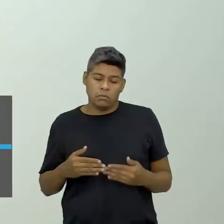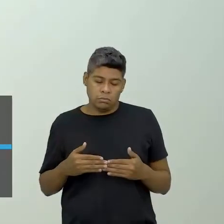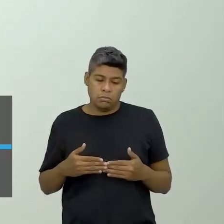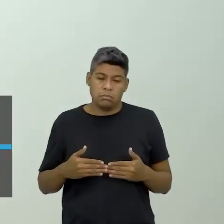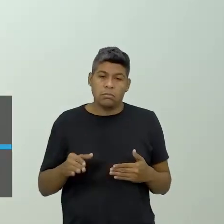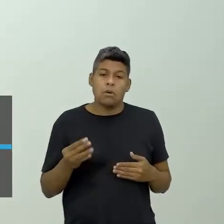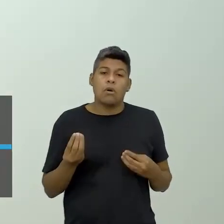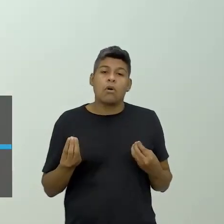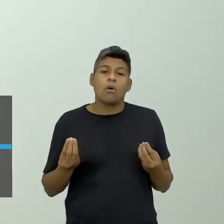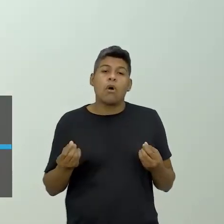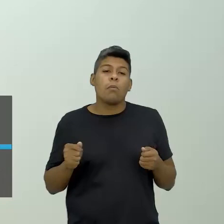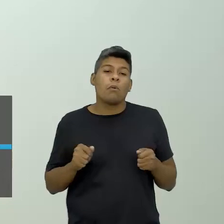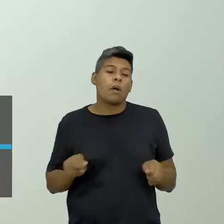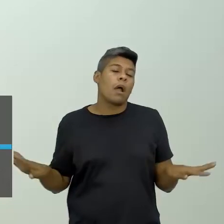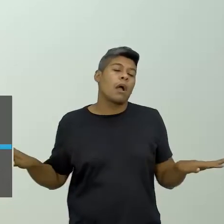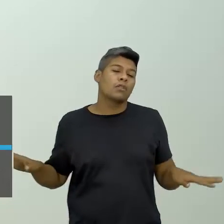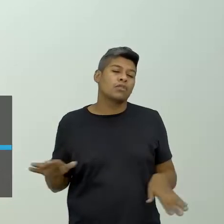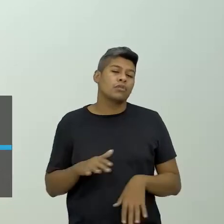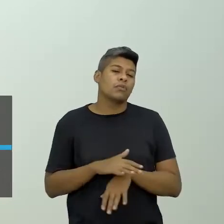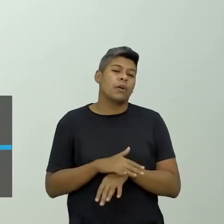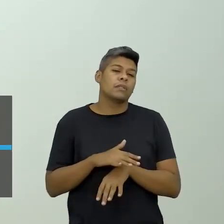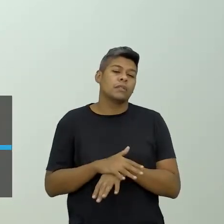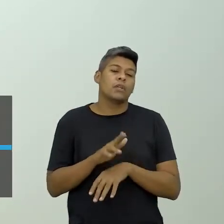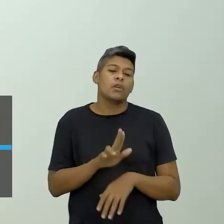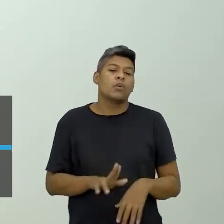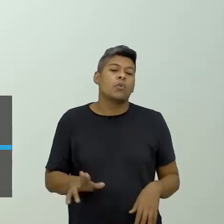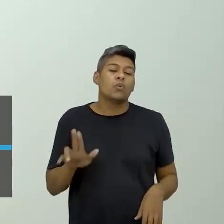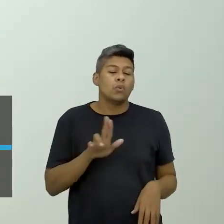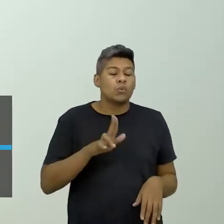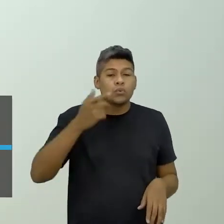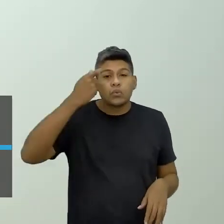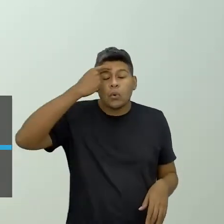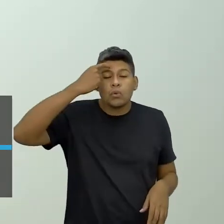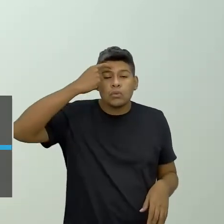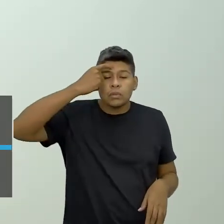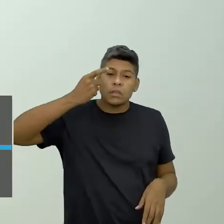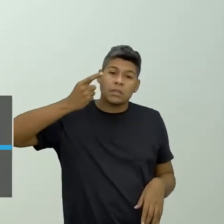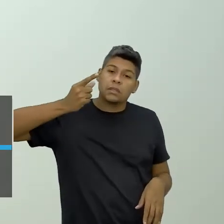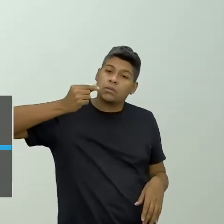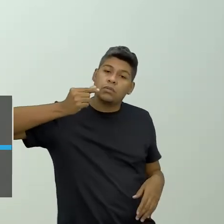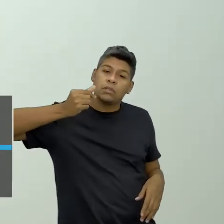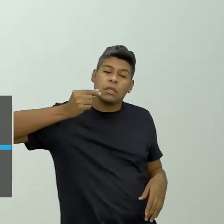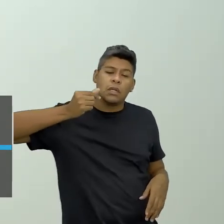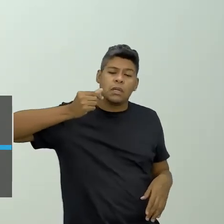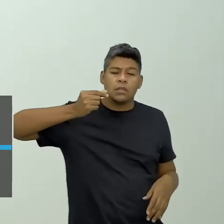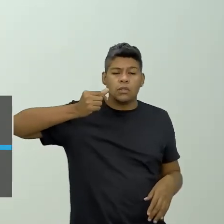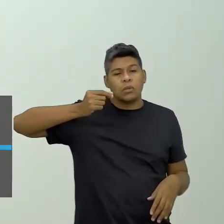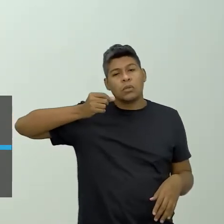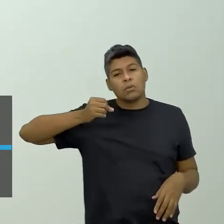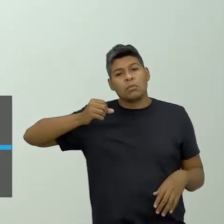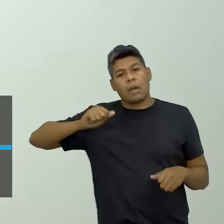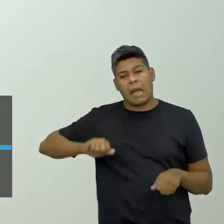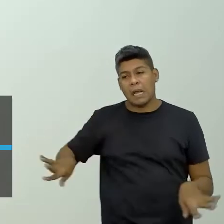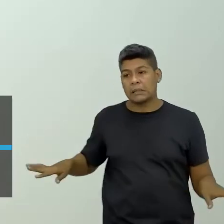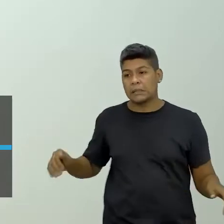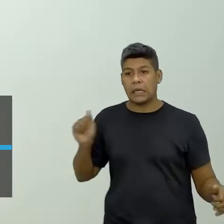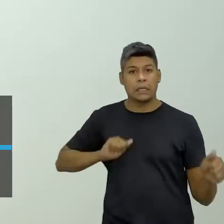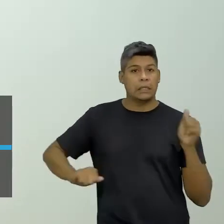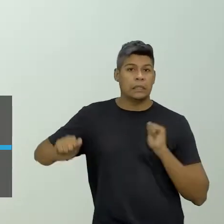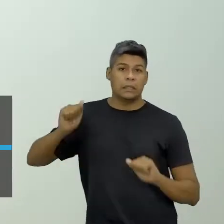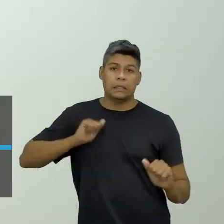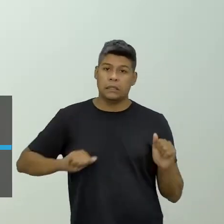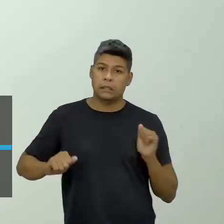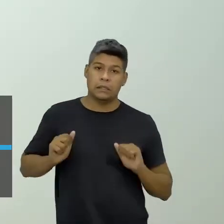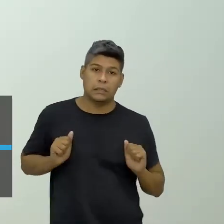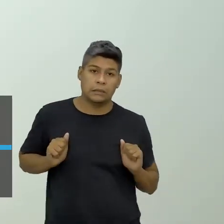que nós vamos fazer esse uso consciente do dinheiro, né? Sem gastar por impulso, sem